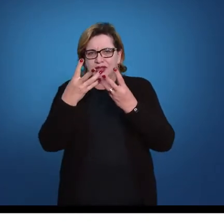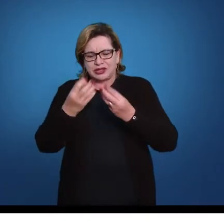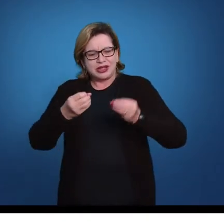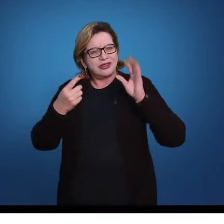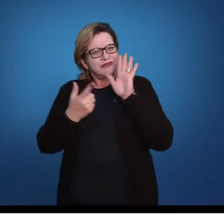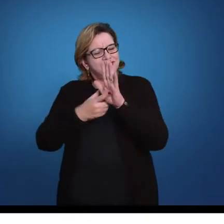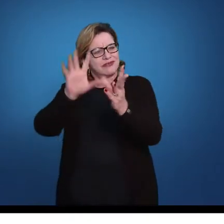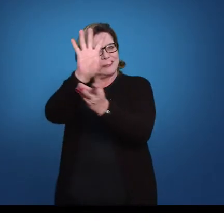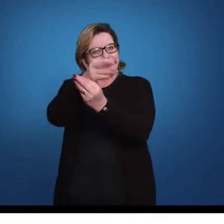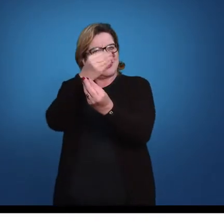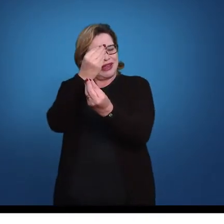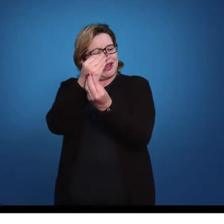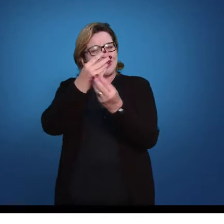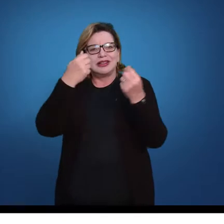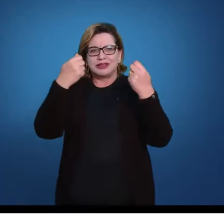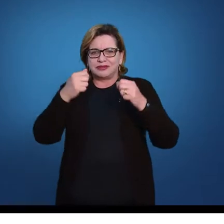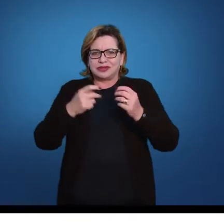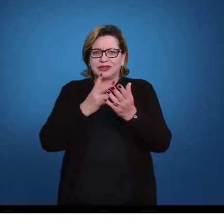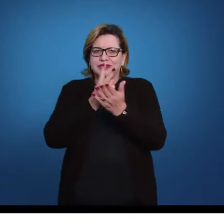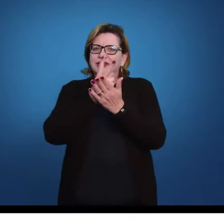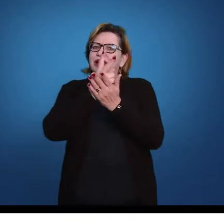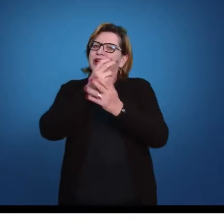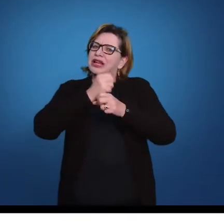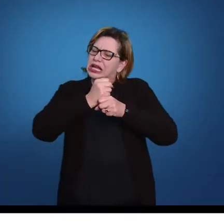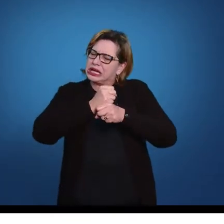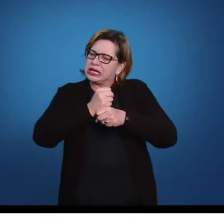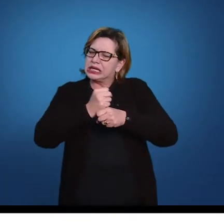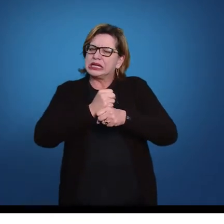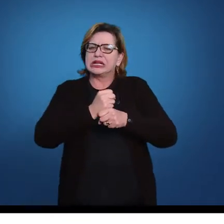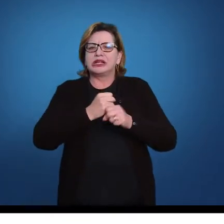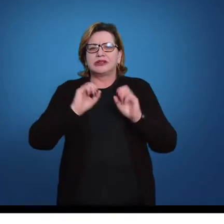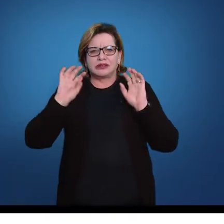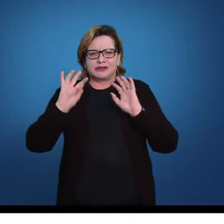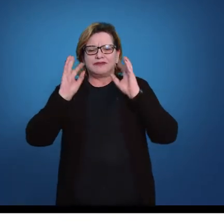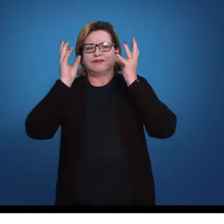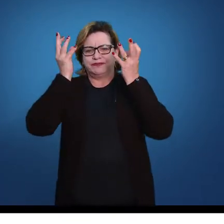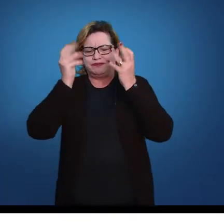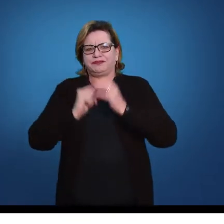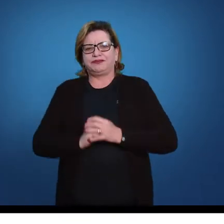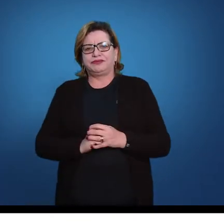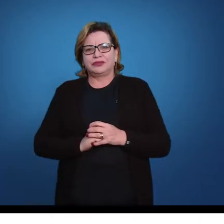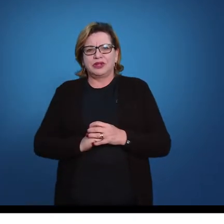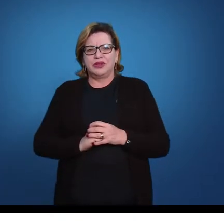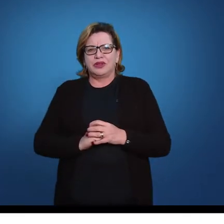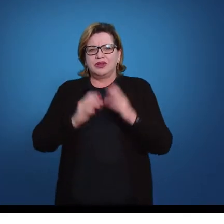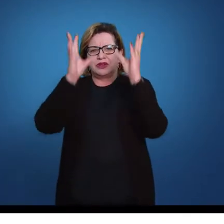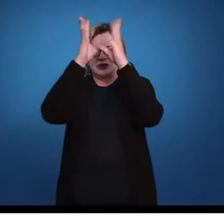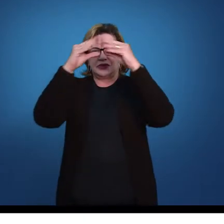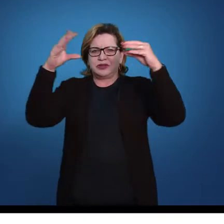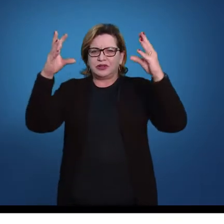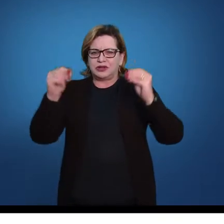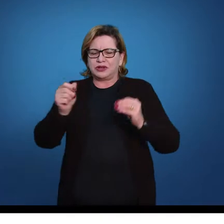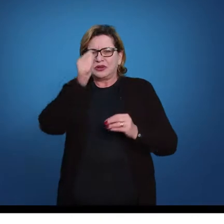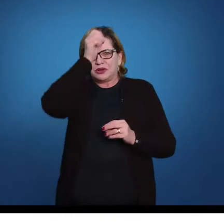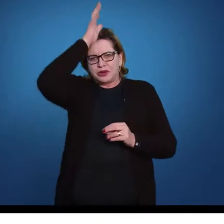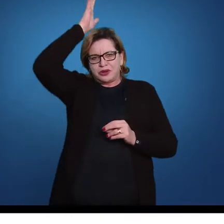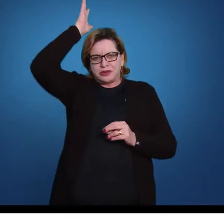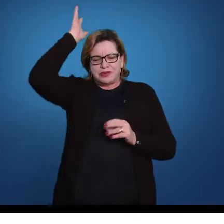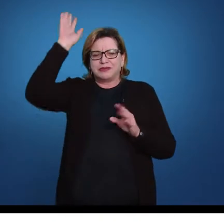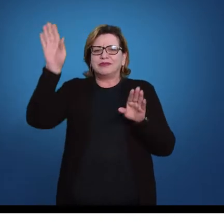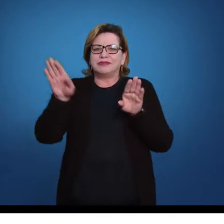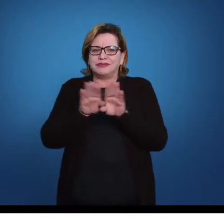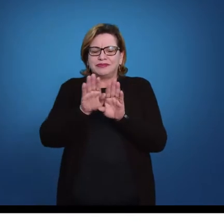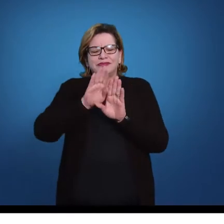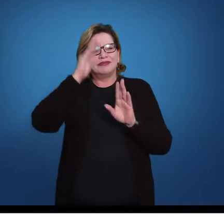e que merece estar todos os anos nessa festividade. O circo romano também é um circo